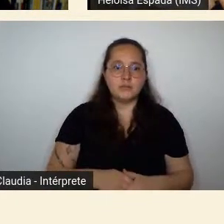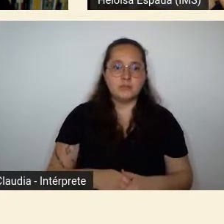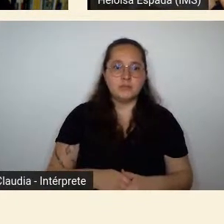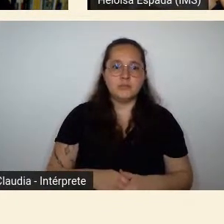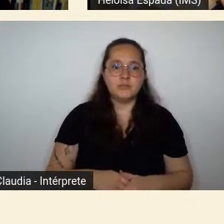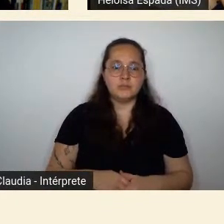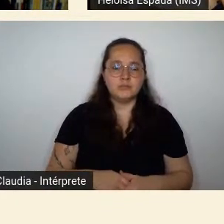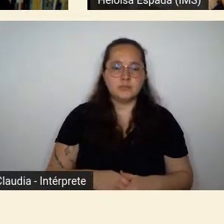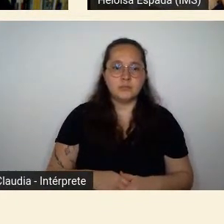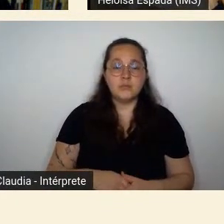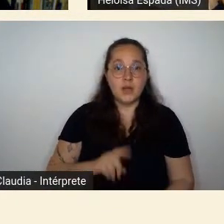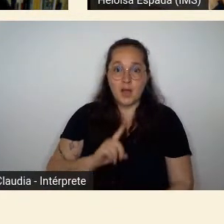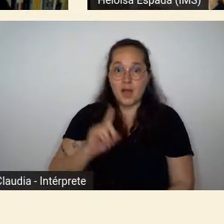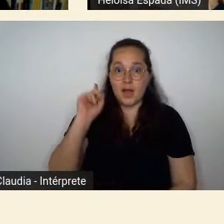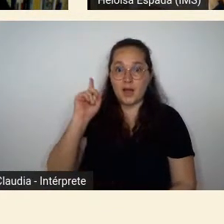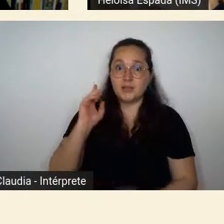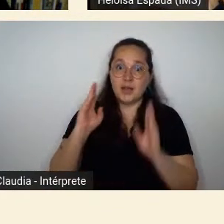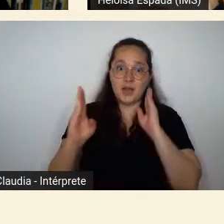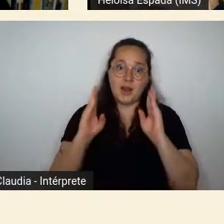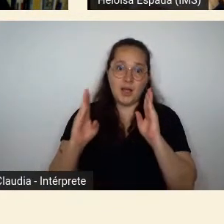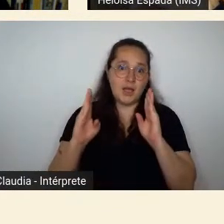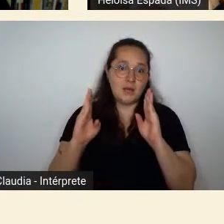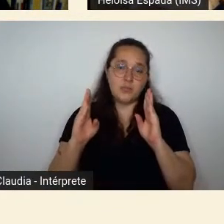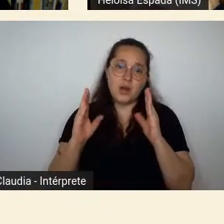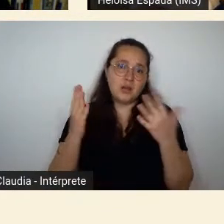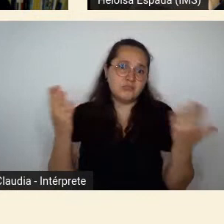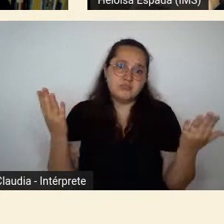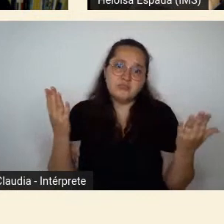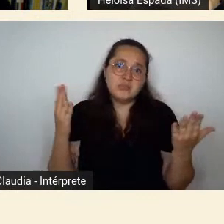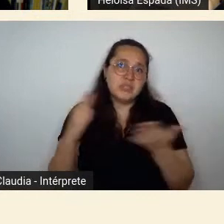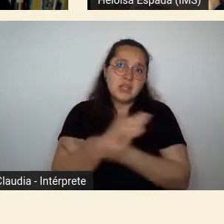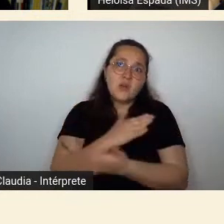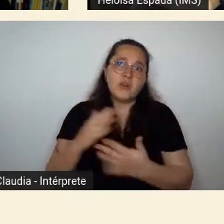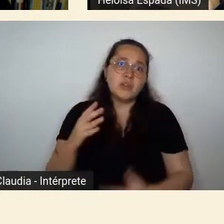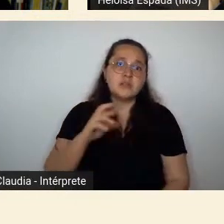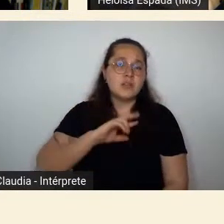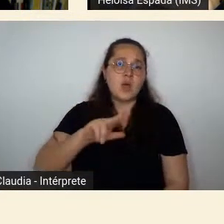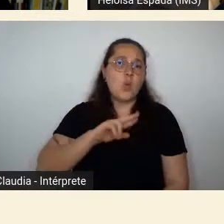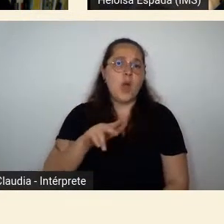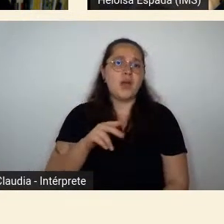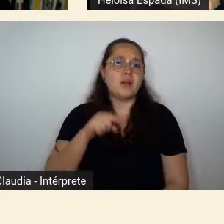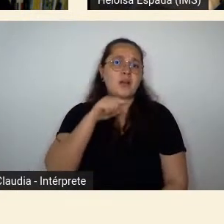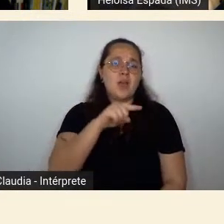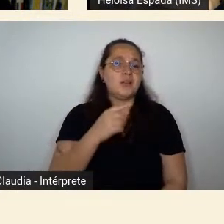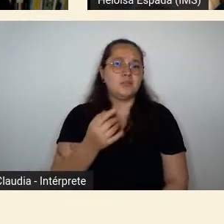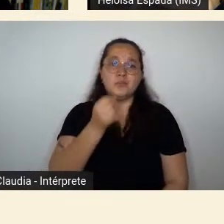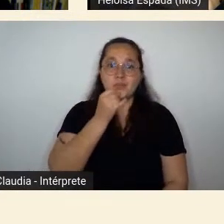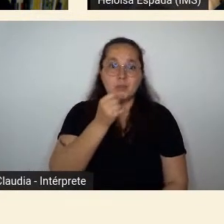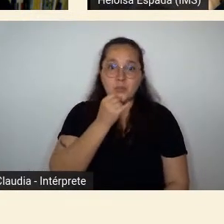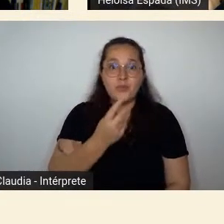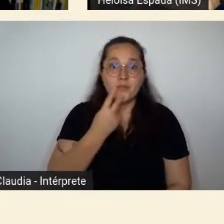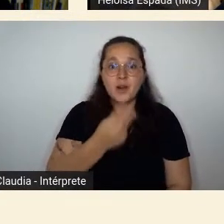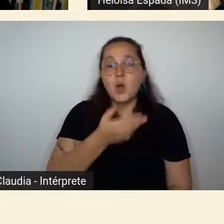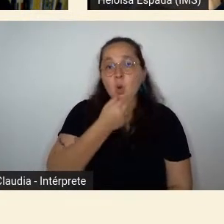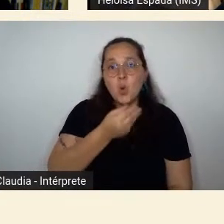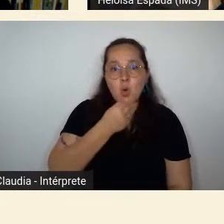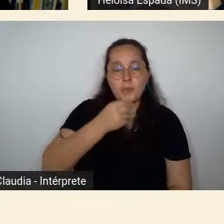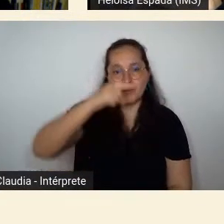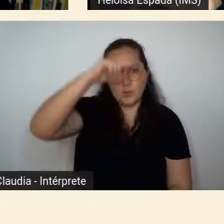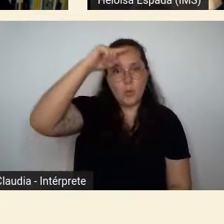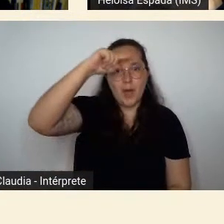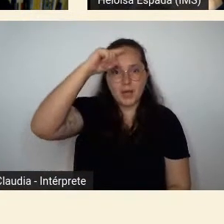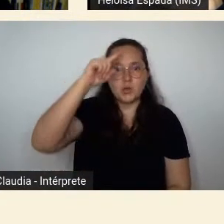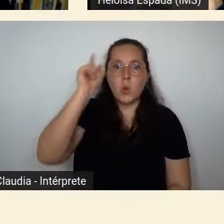lá naquela época talvez não fosse ainda uma postura que nem você dizer que o Monteiro Lobato é racista entende?